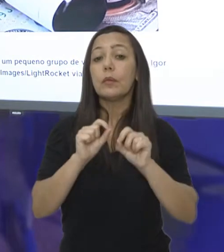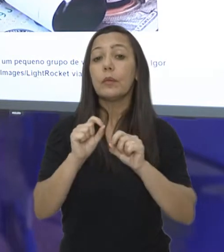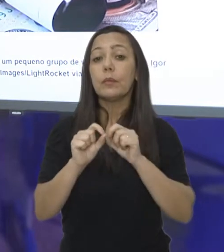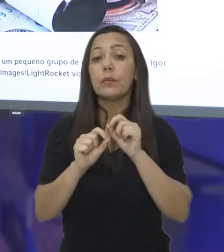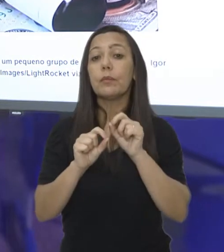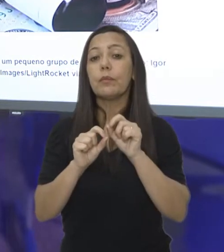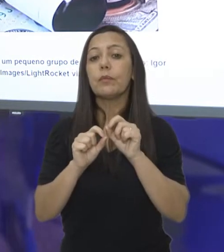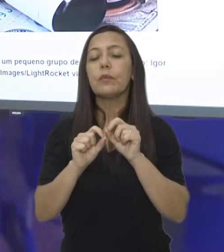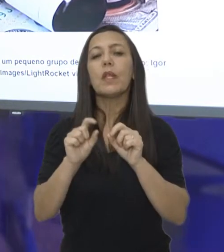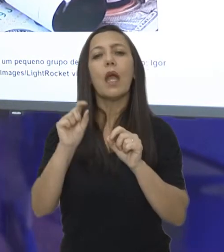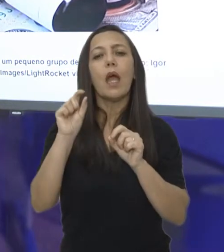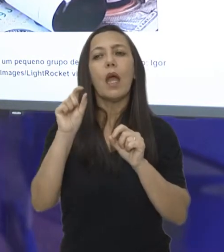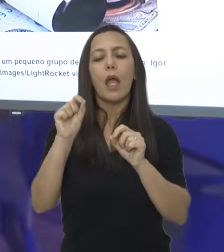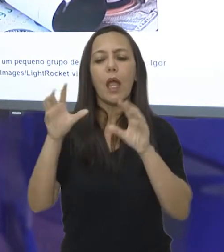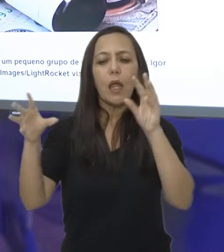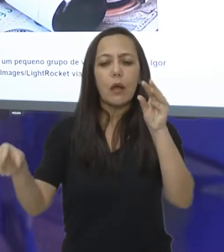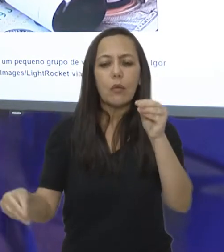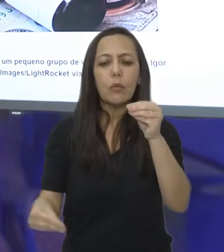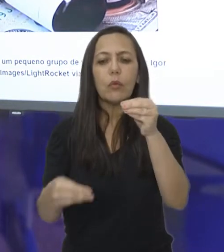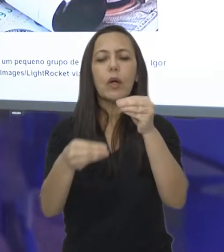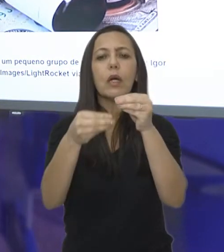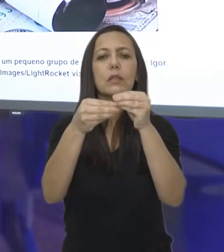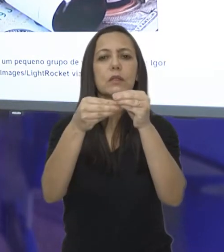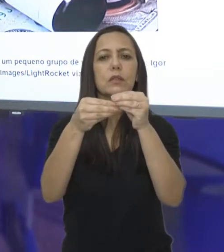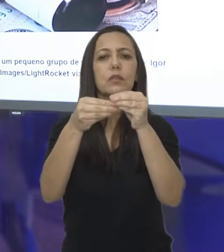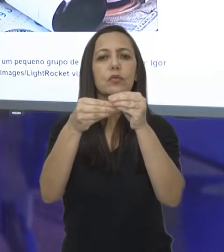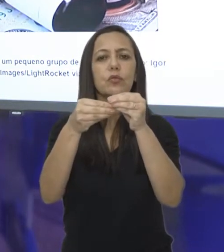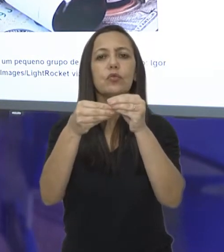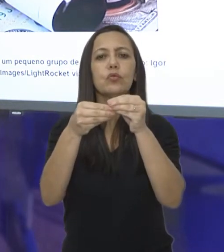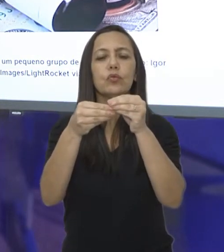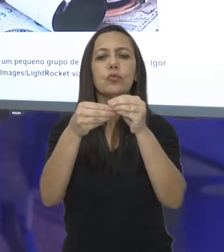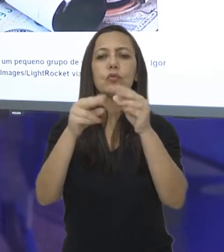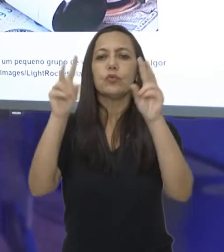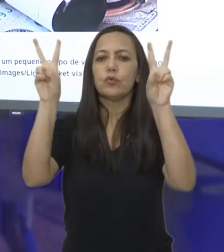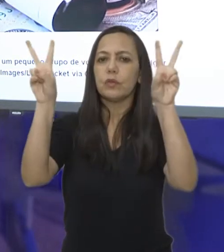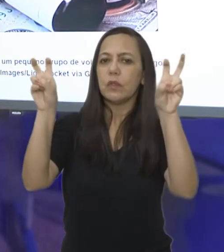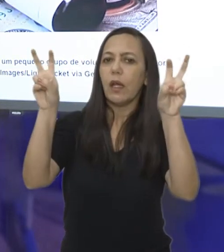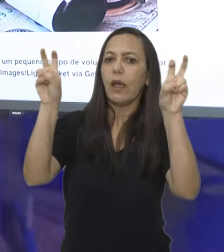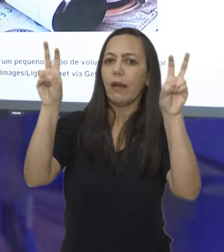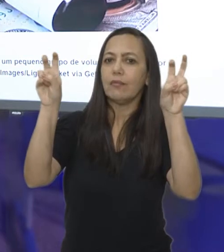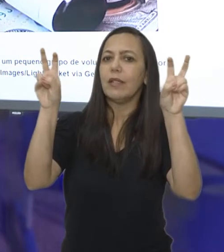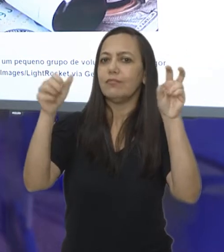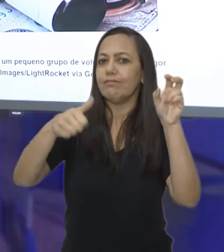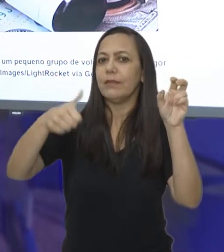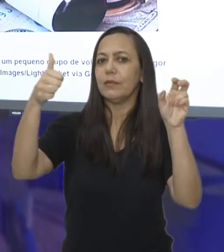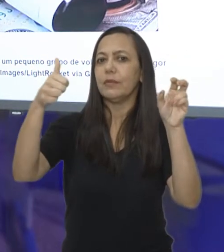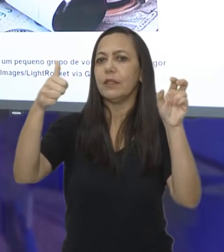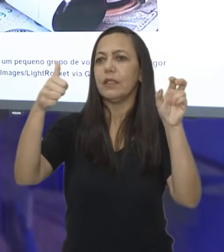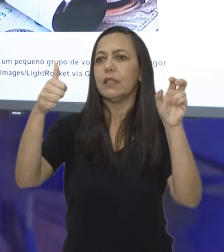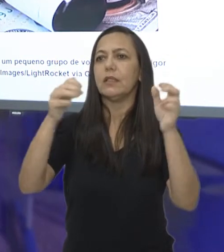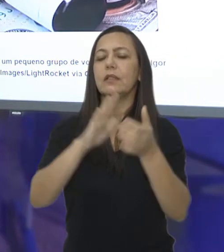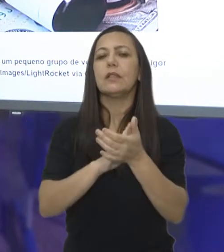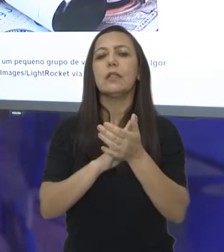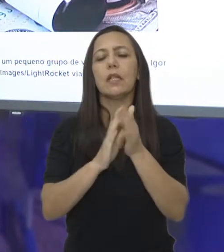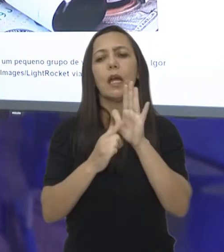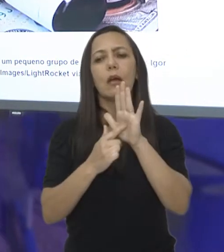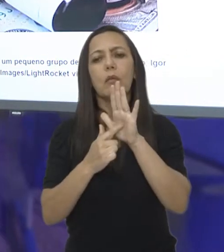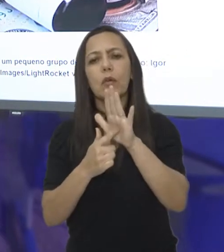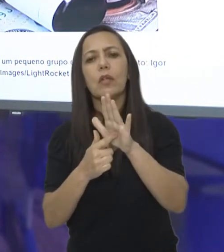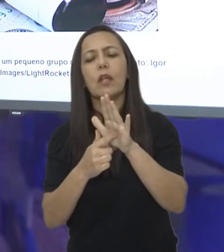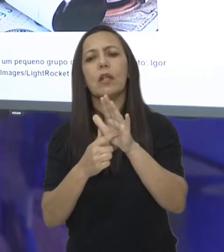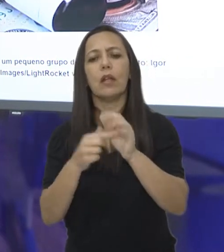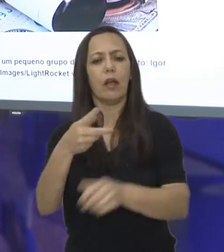é um fragmento que dá alusão ao que o título vai dizer. Que se a gente já está falando a favor da